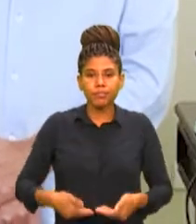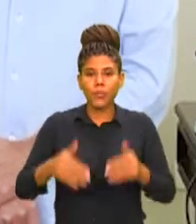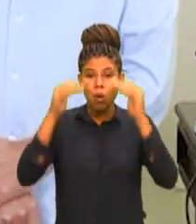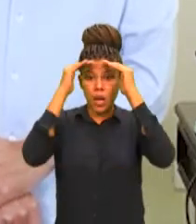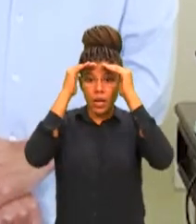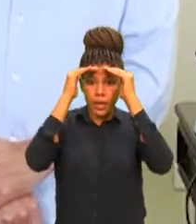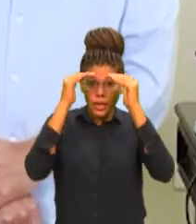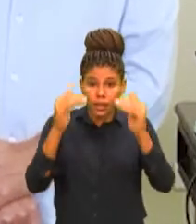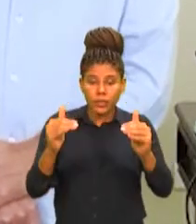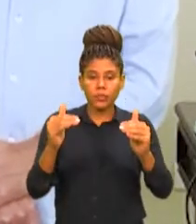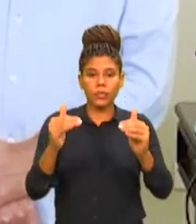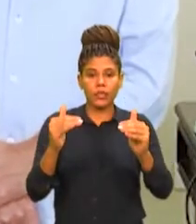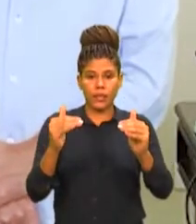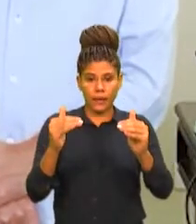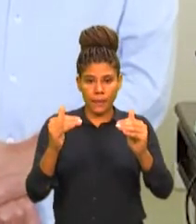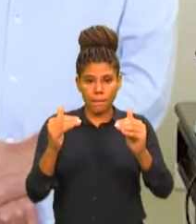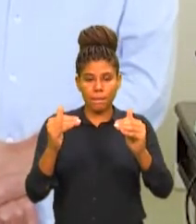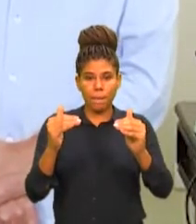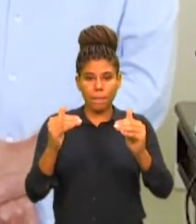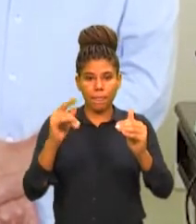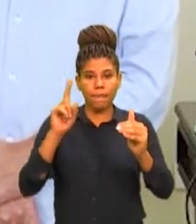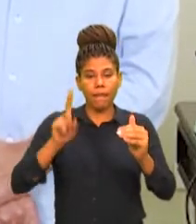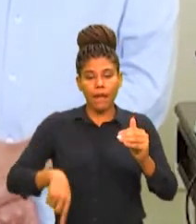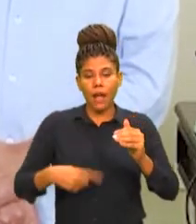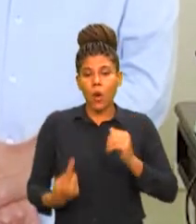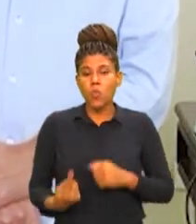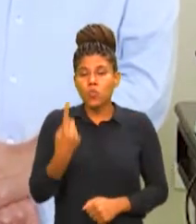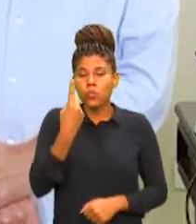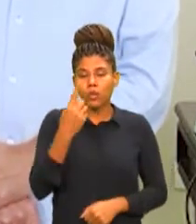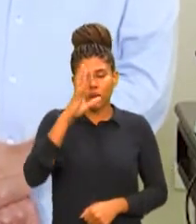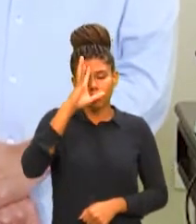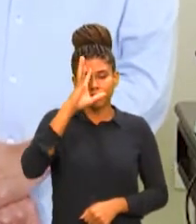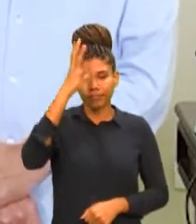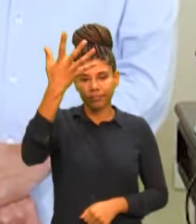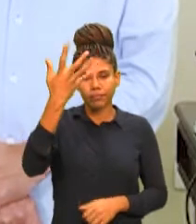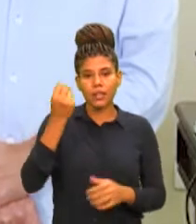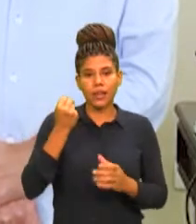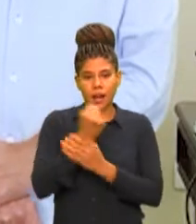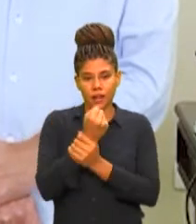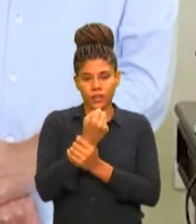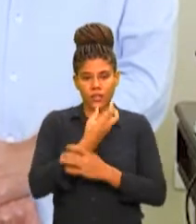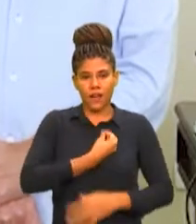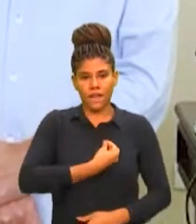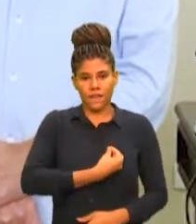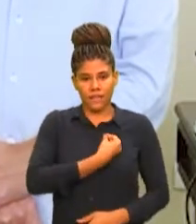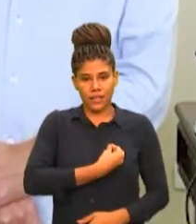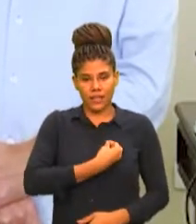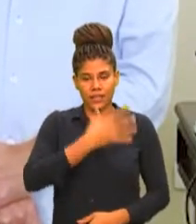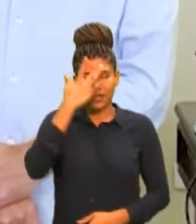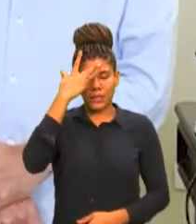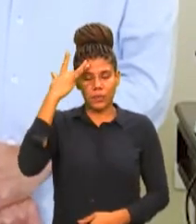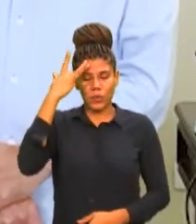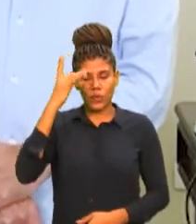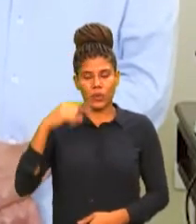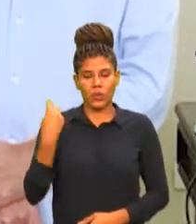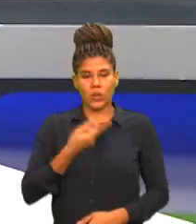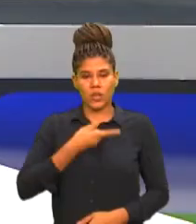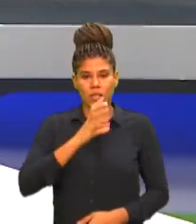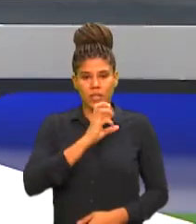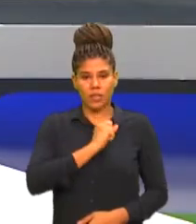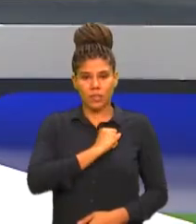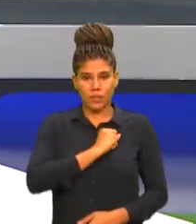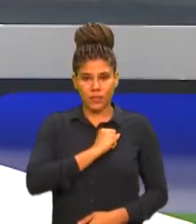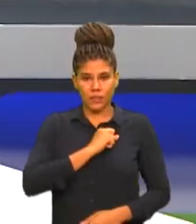sanitárias, que é a única forma da gente prevenir e garantir a vida das pessoas que nós amamos nesse estado do Ceará.